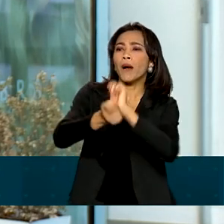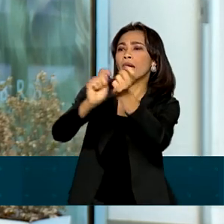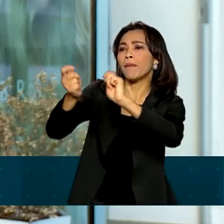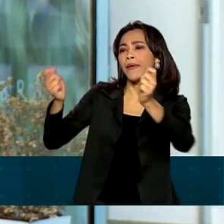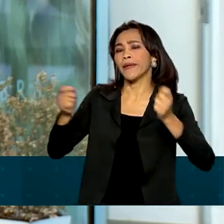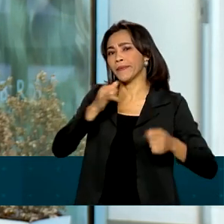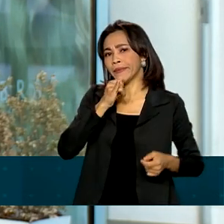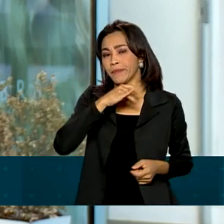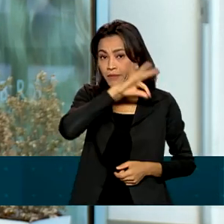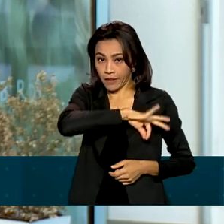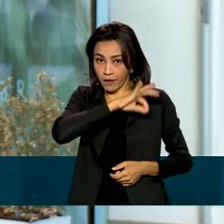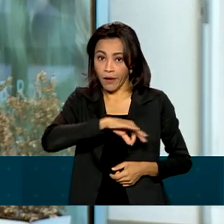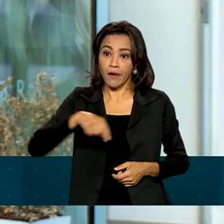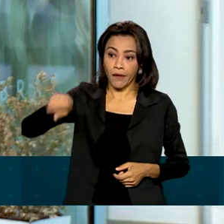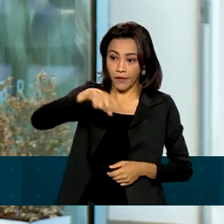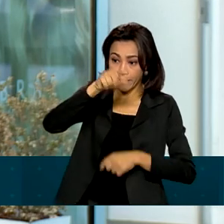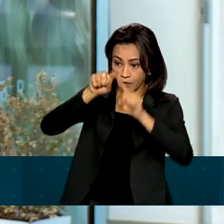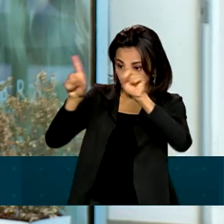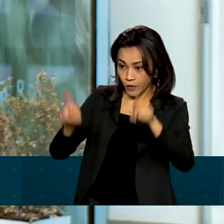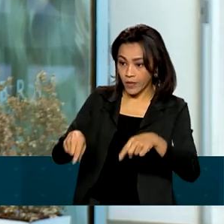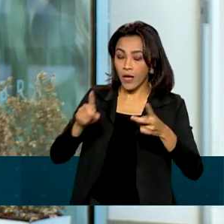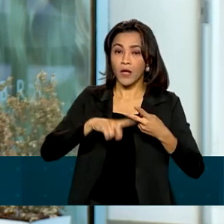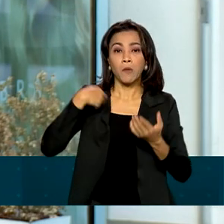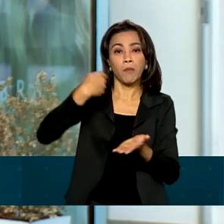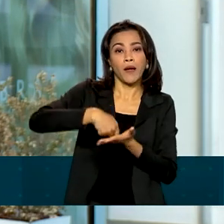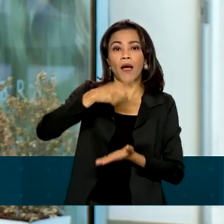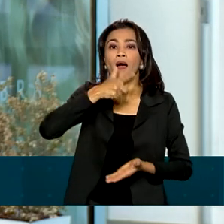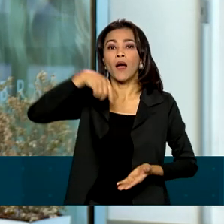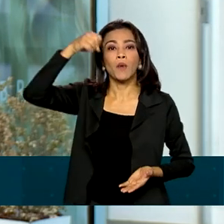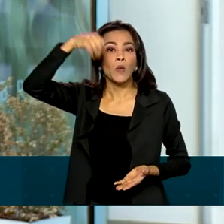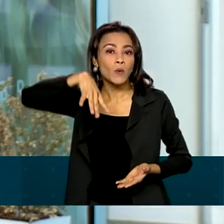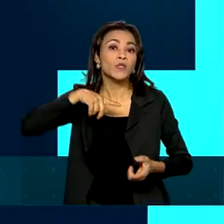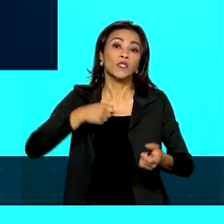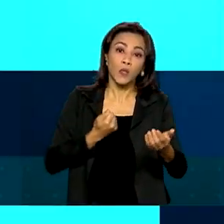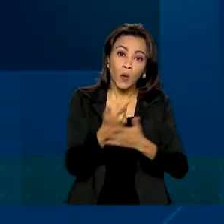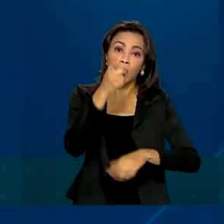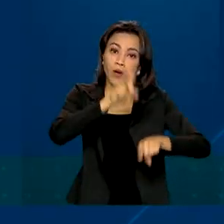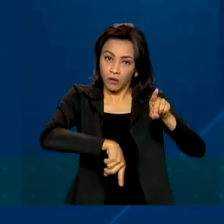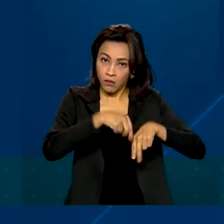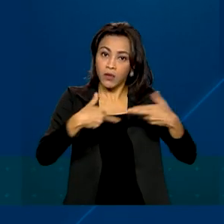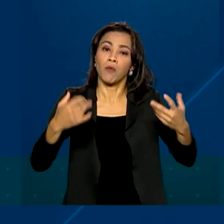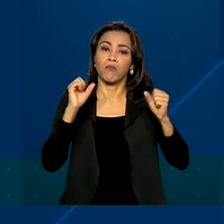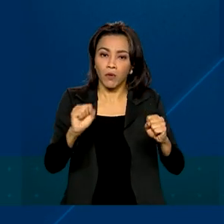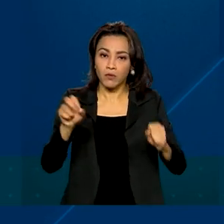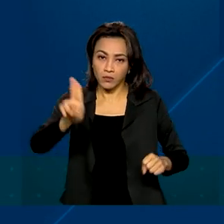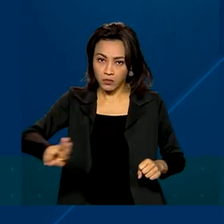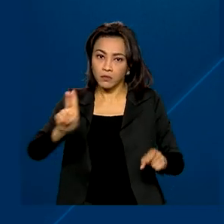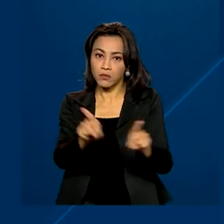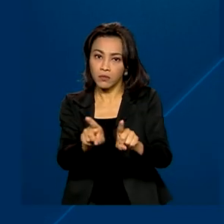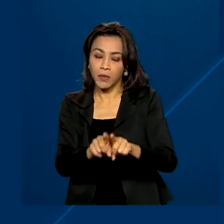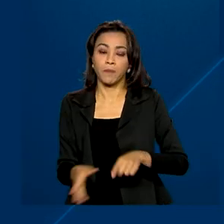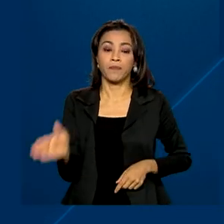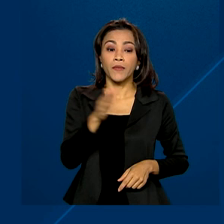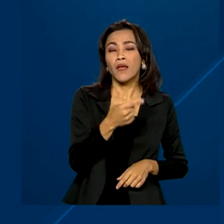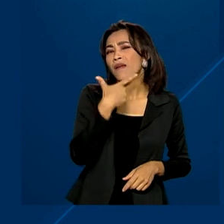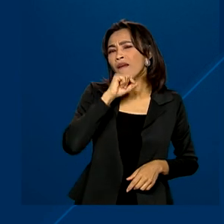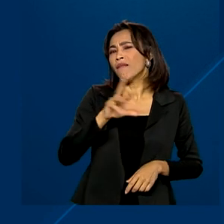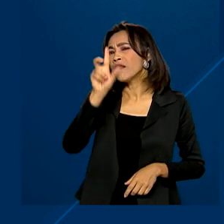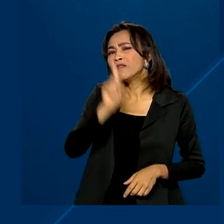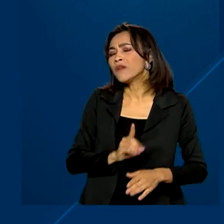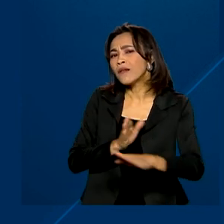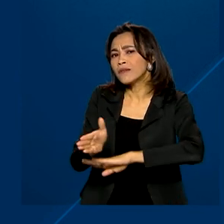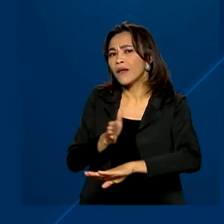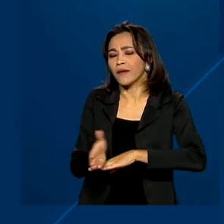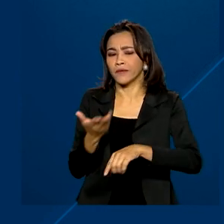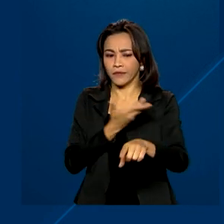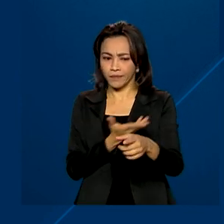salário dos funcionários, contas de água e luz e compra de mercadorias. Podem ter acesso os microempreendedores individuais,